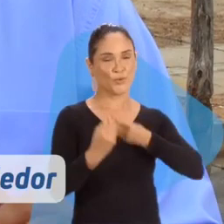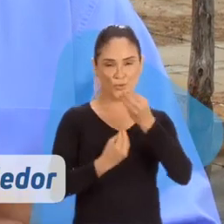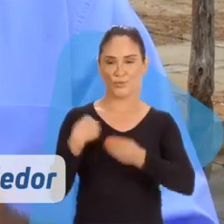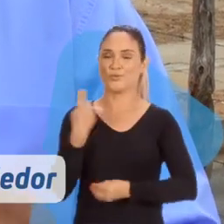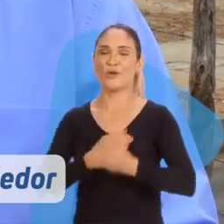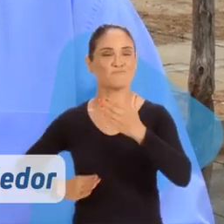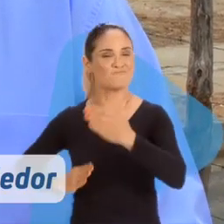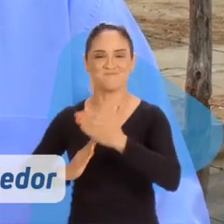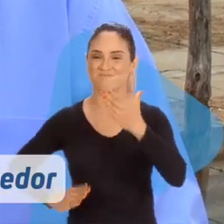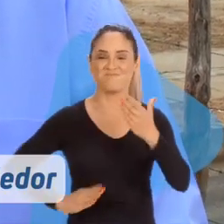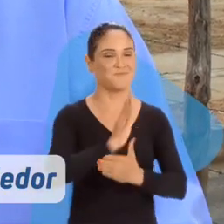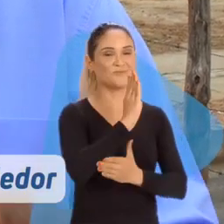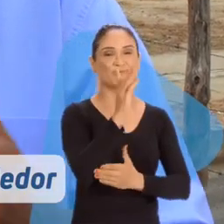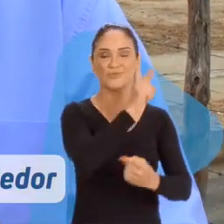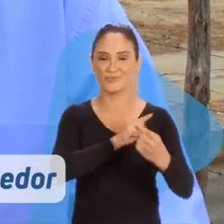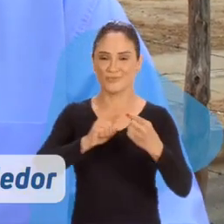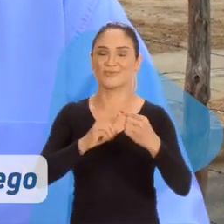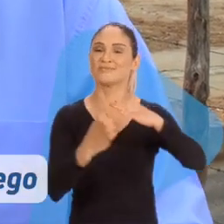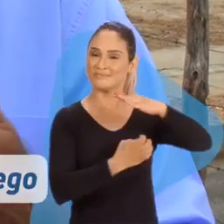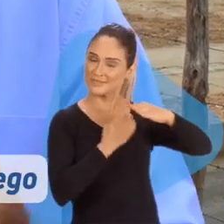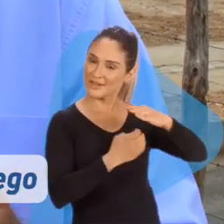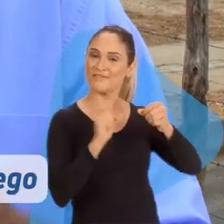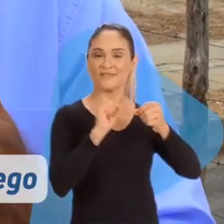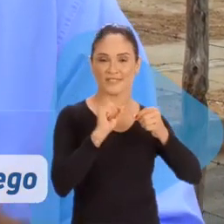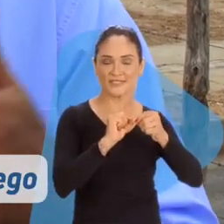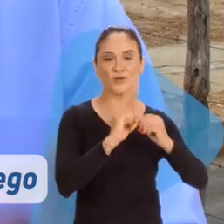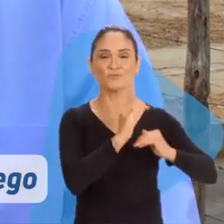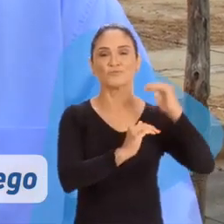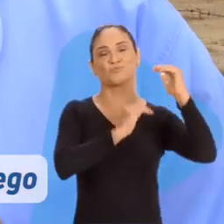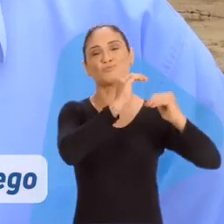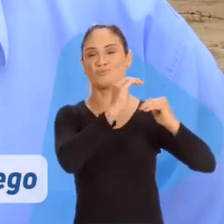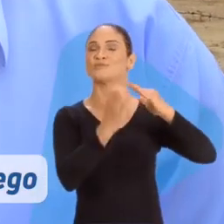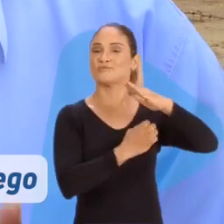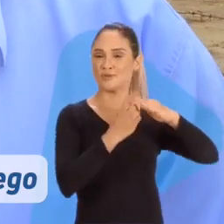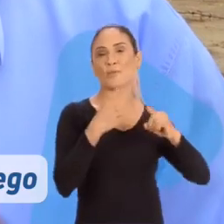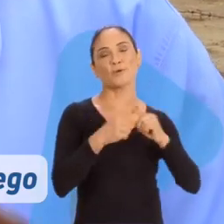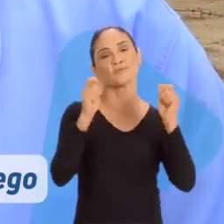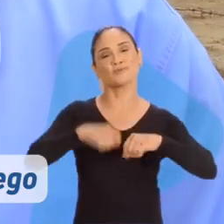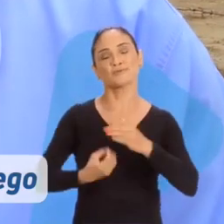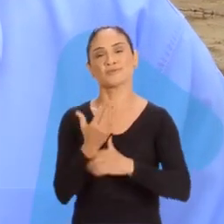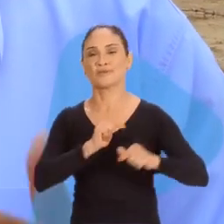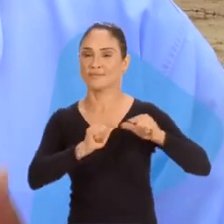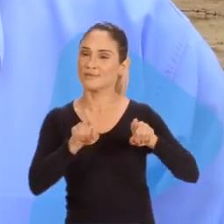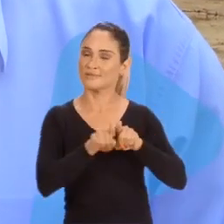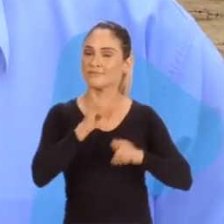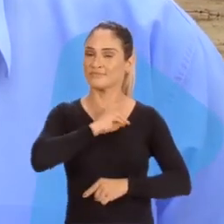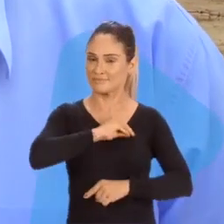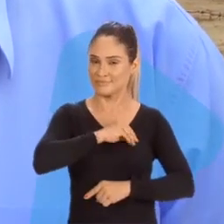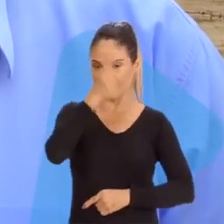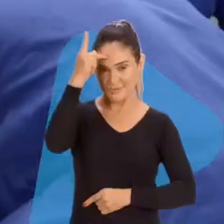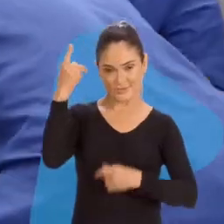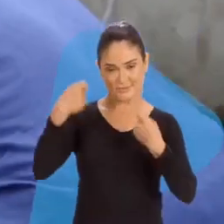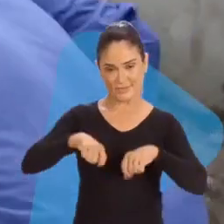destravar qualquer obstáculo para o empreendedor fazer o seu empreendimento. Porque isso gera emprego e renda